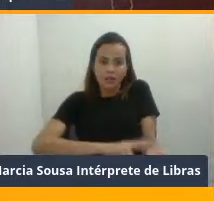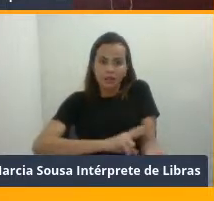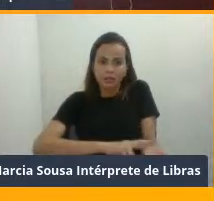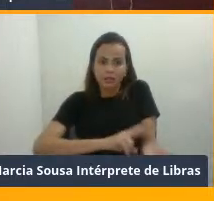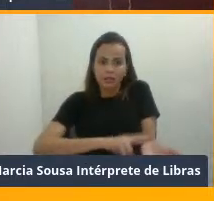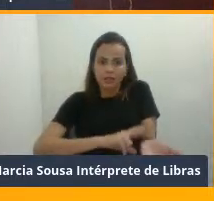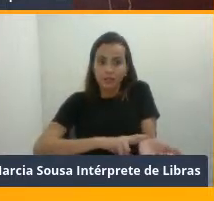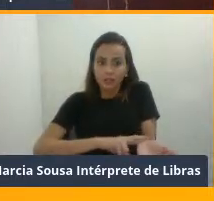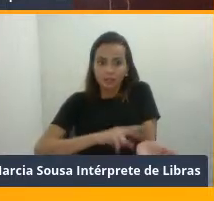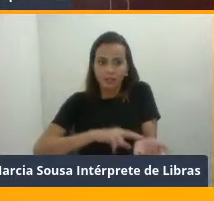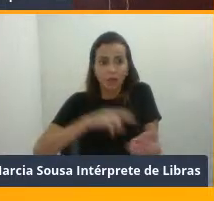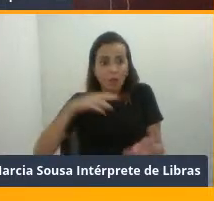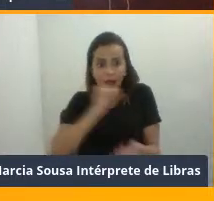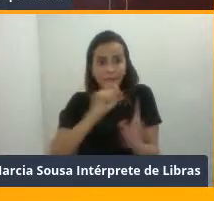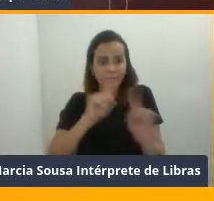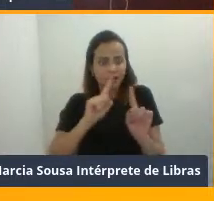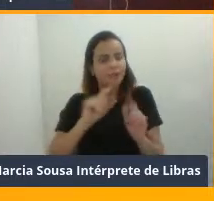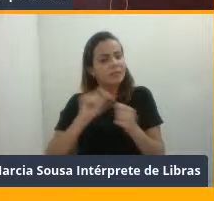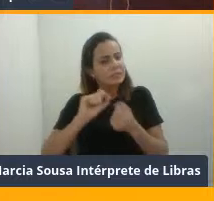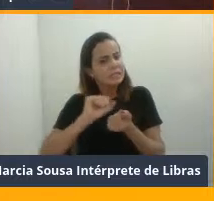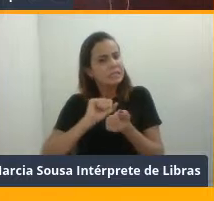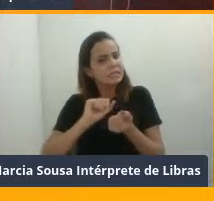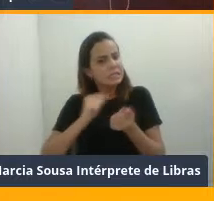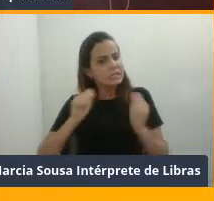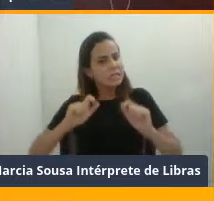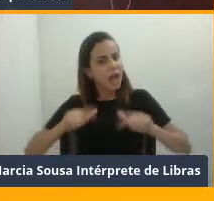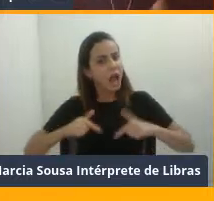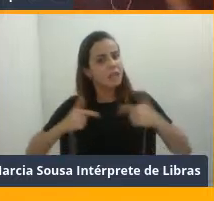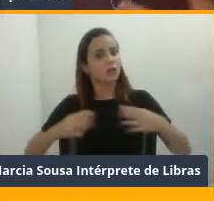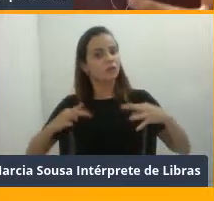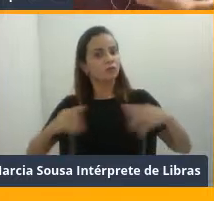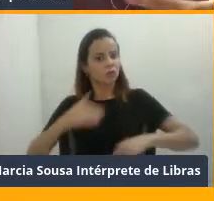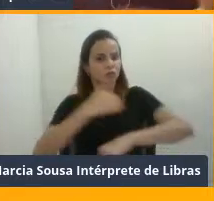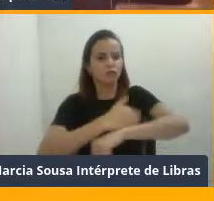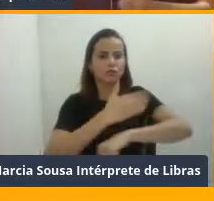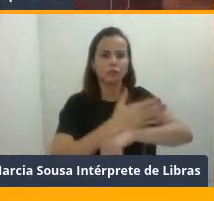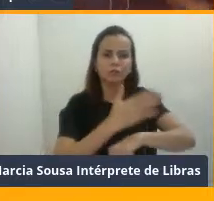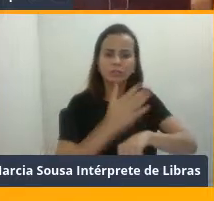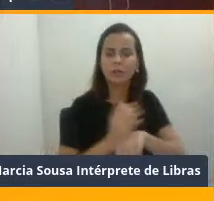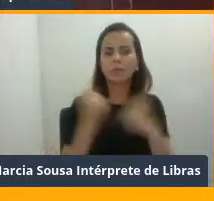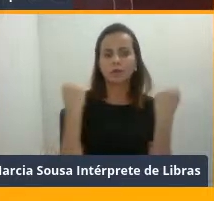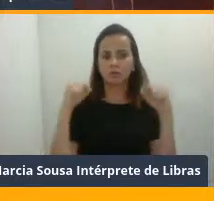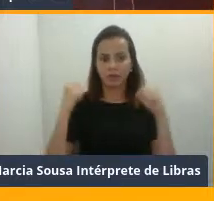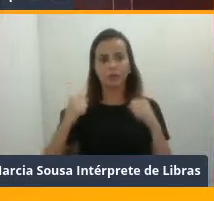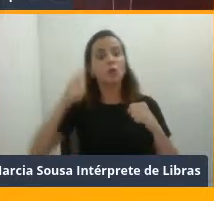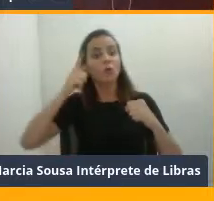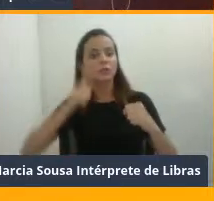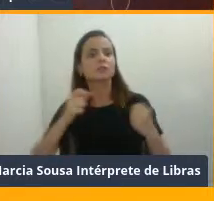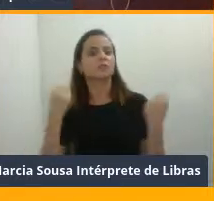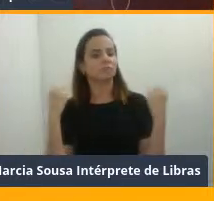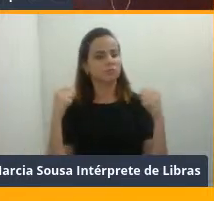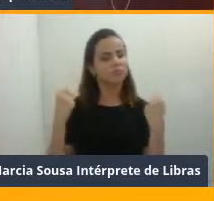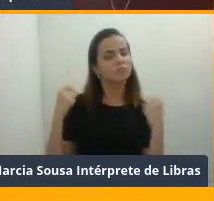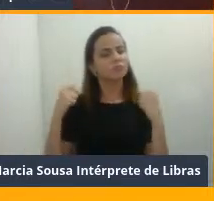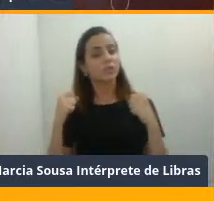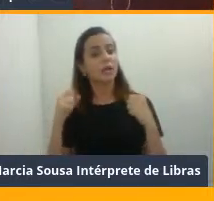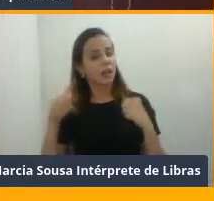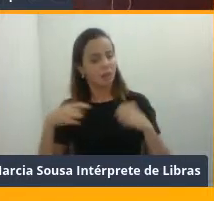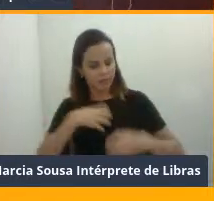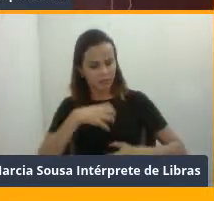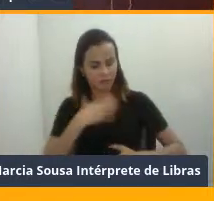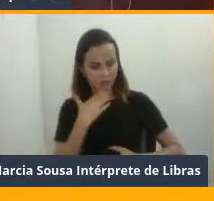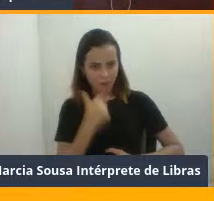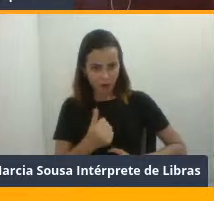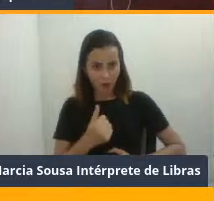atividade todo o tempo do treino, certo? Para depois, quando você sentir que você está melhor, que você está se sentindo mais bem